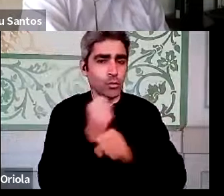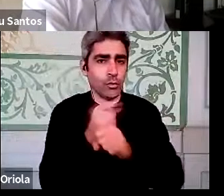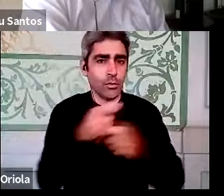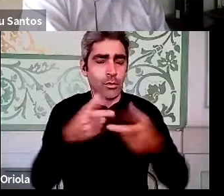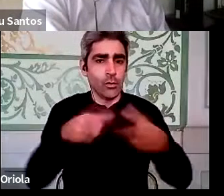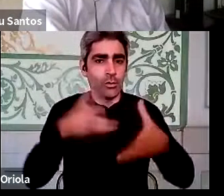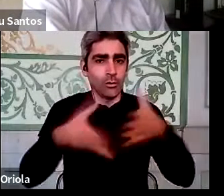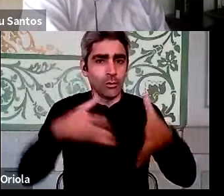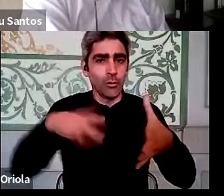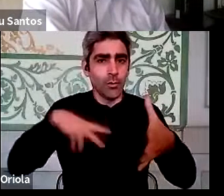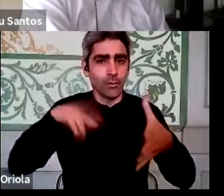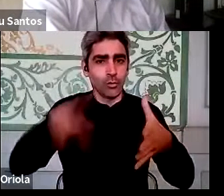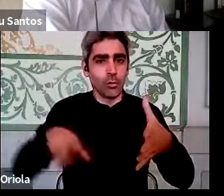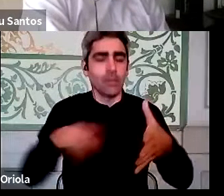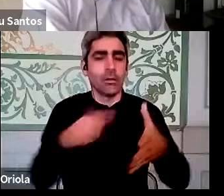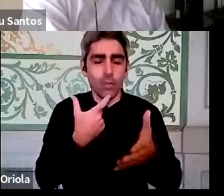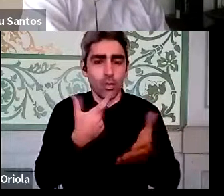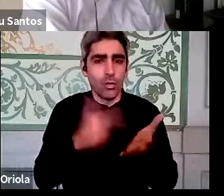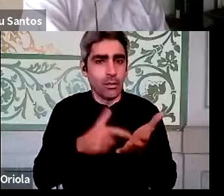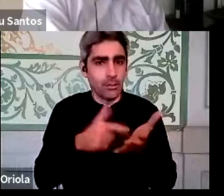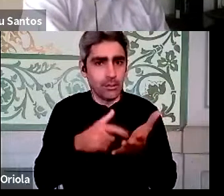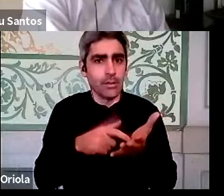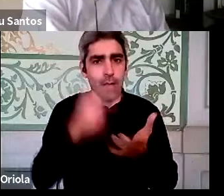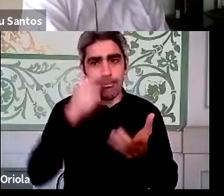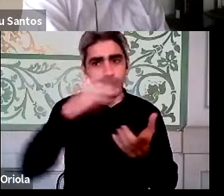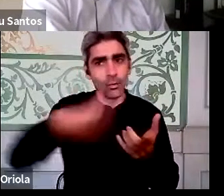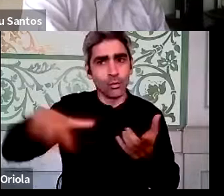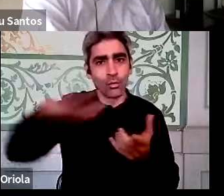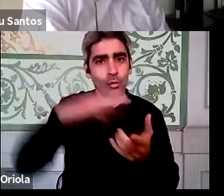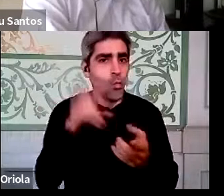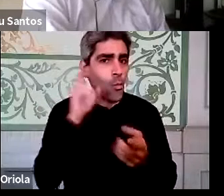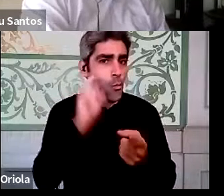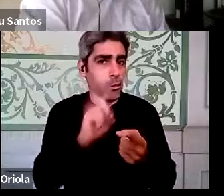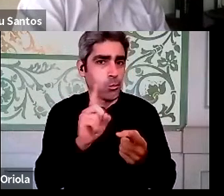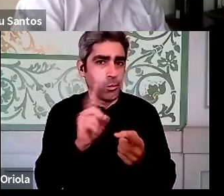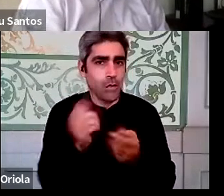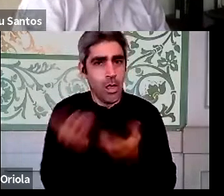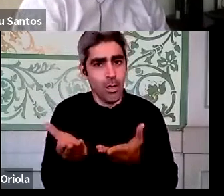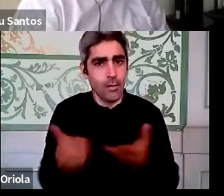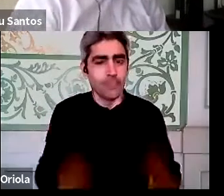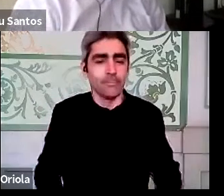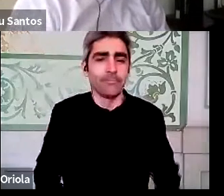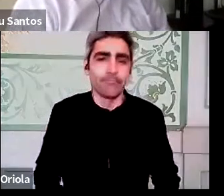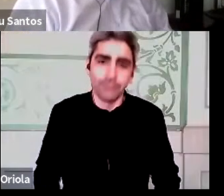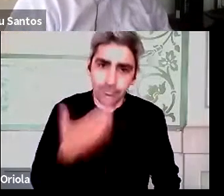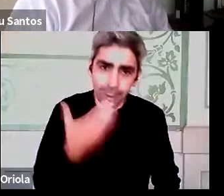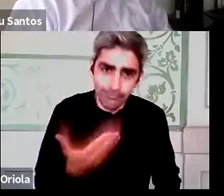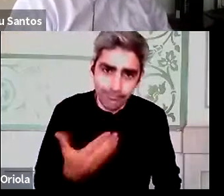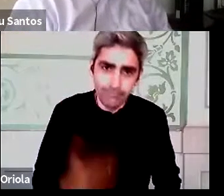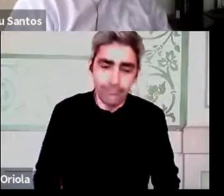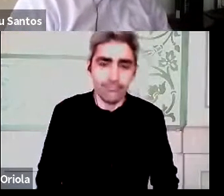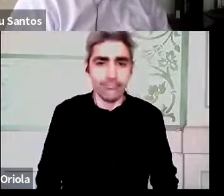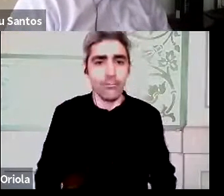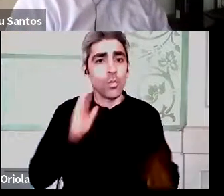língua gestual portuguesa que é tão necessária a quem não nos pode ouvir. Obrigado. Bom, e a última